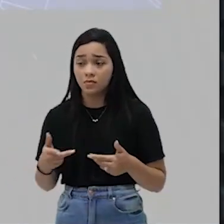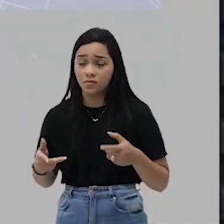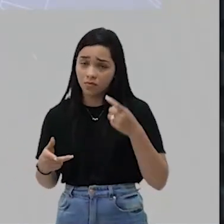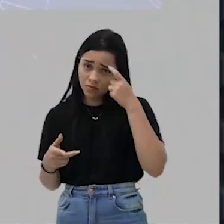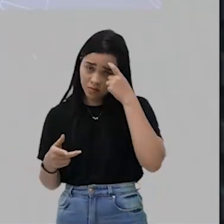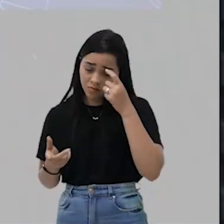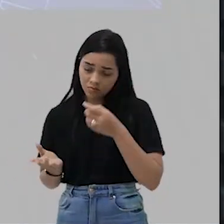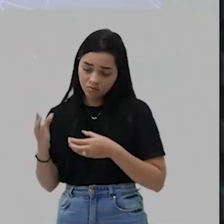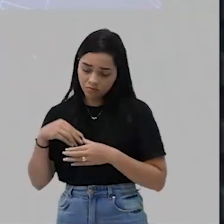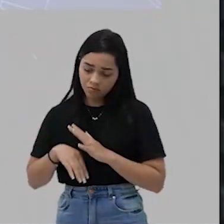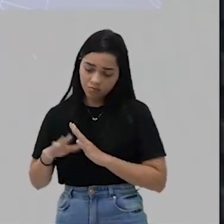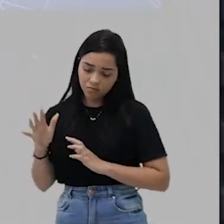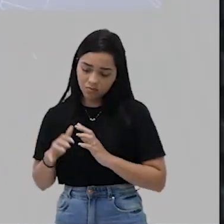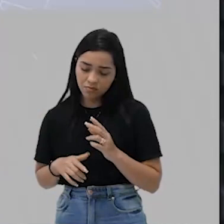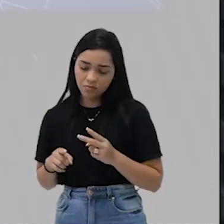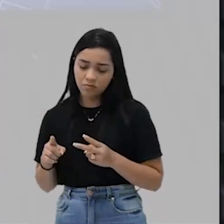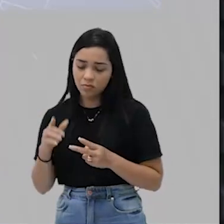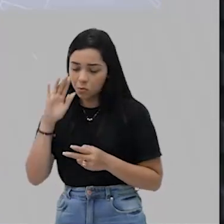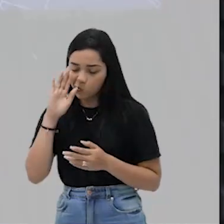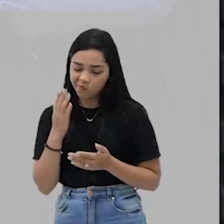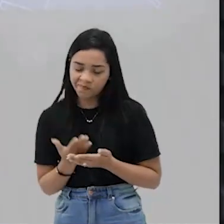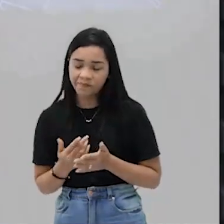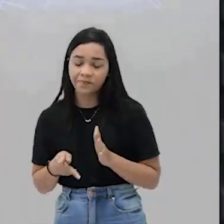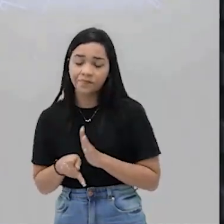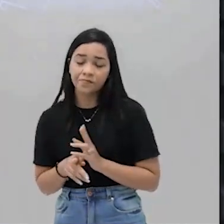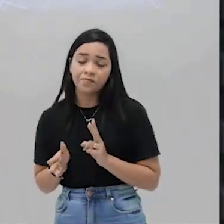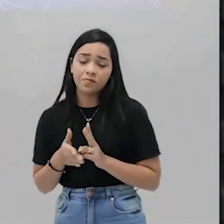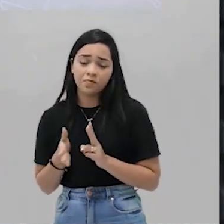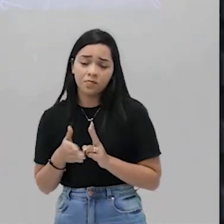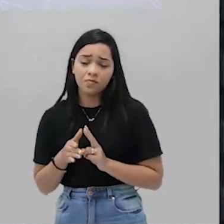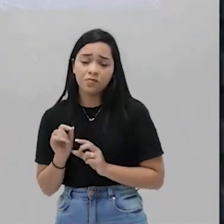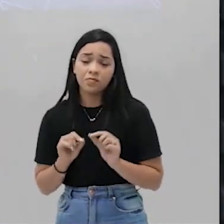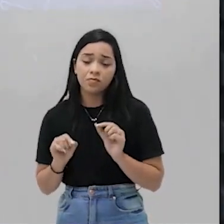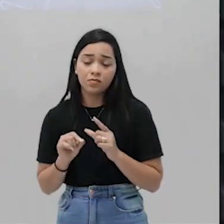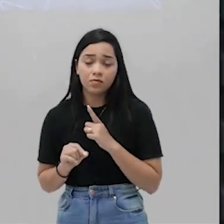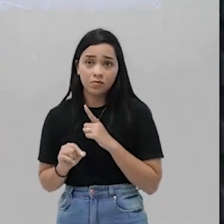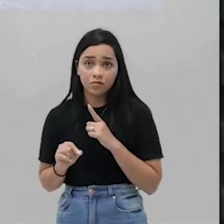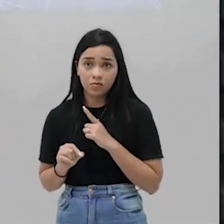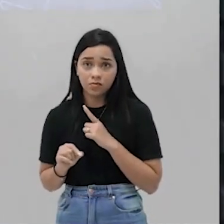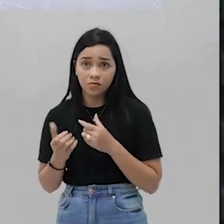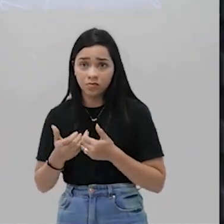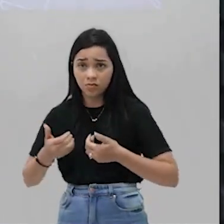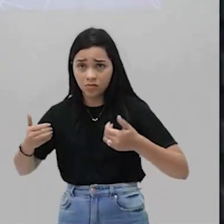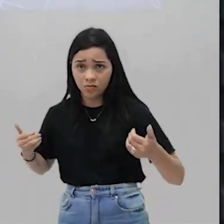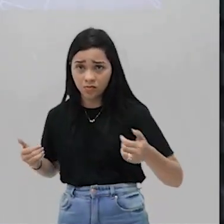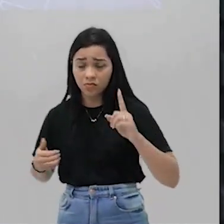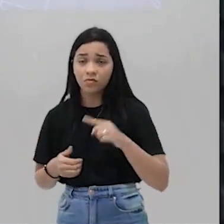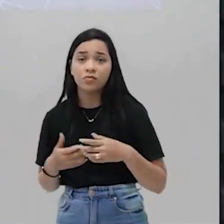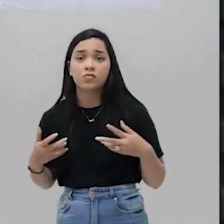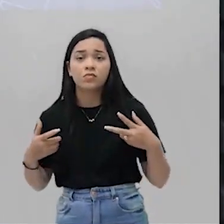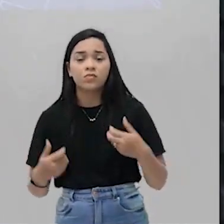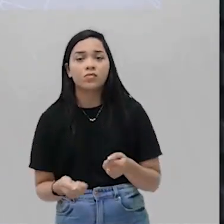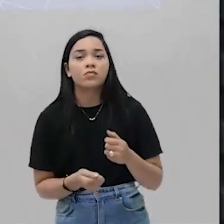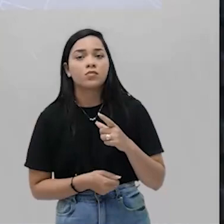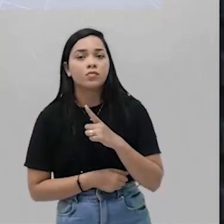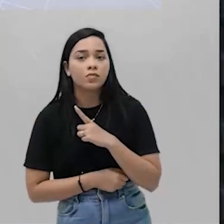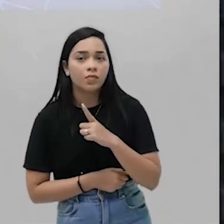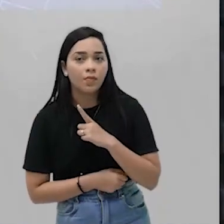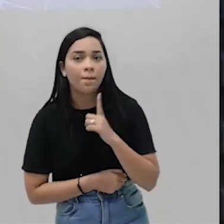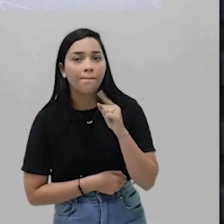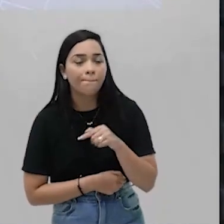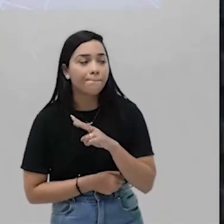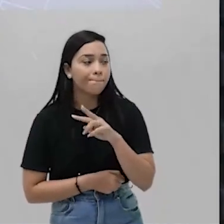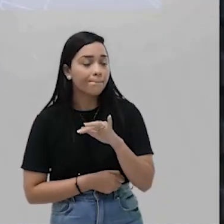desses nativos como mecanismos de dominação, porque todos esses mecanismos